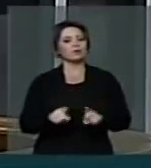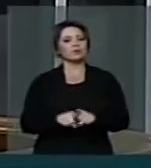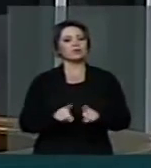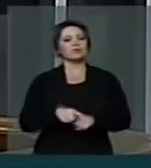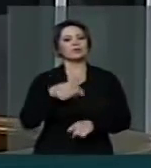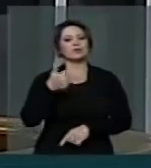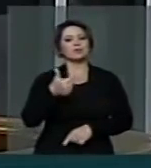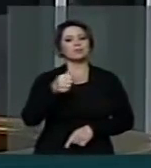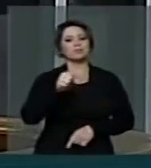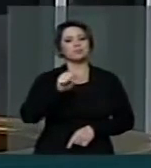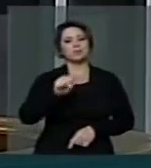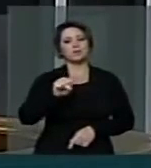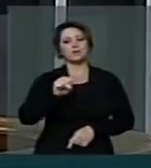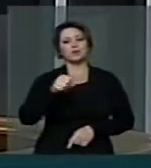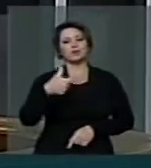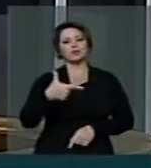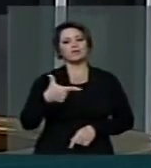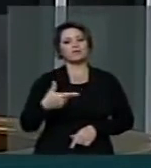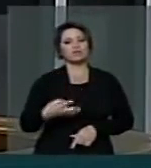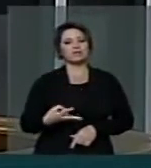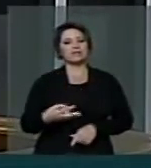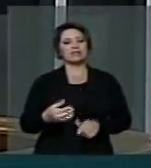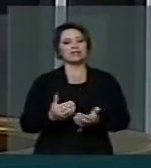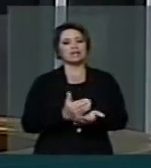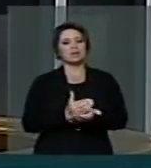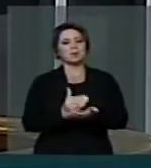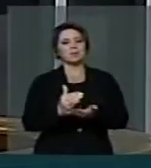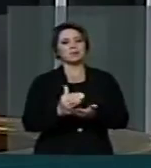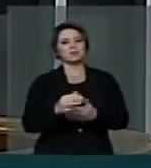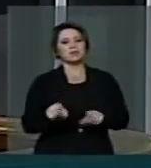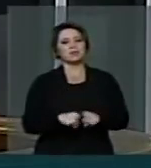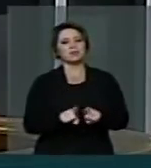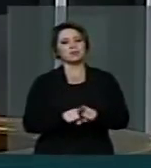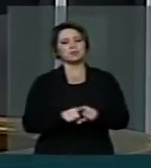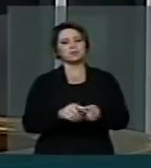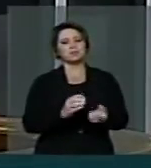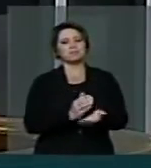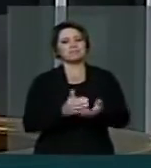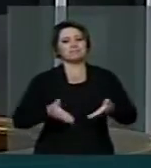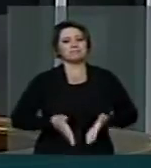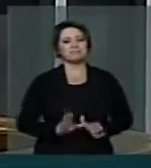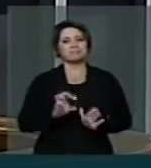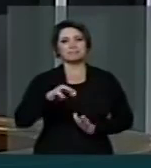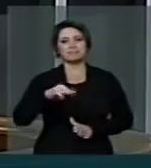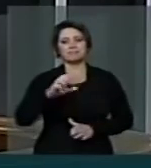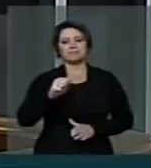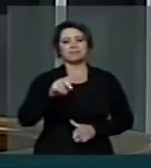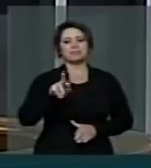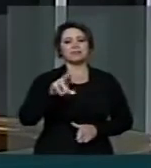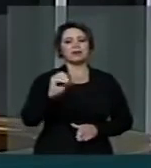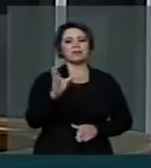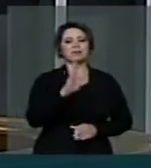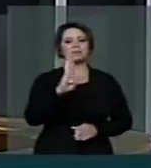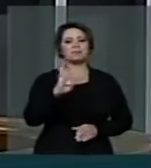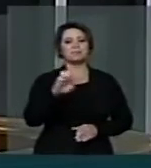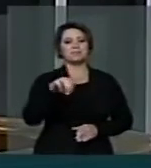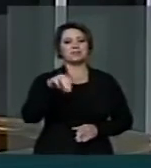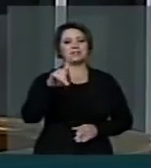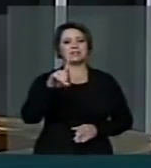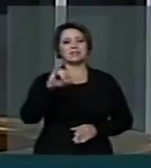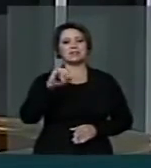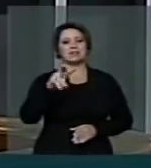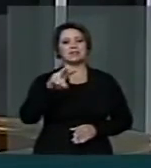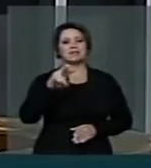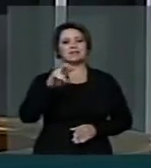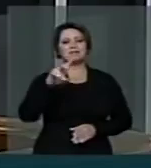1823, quando nasceu também Maru Benevides. E o outro registro são os 100 anos. Hoje eu estou falando aqui das